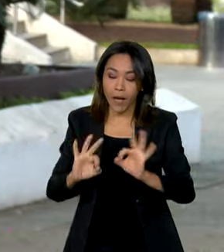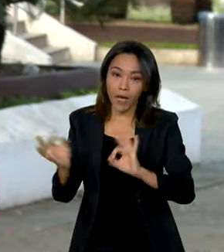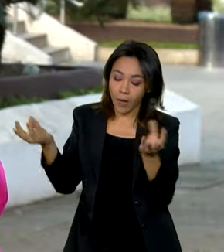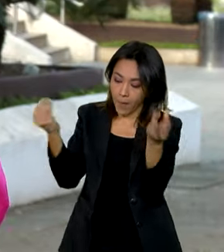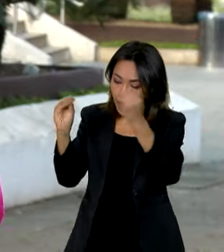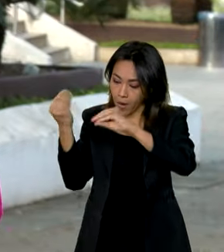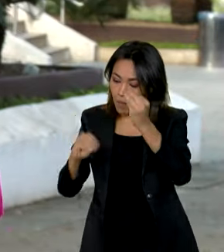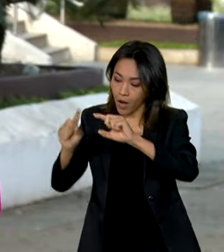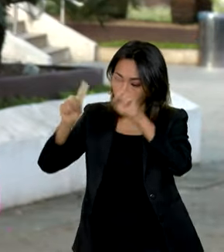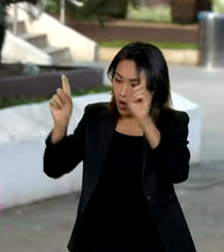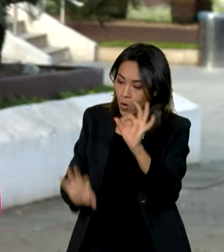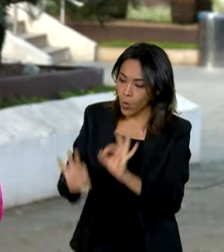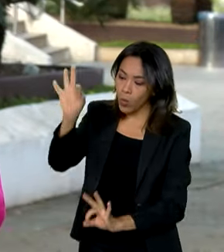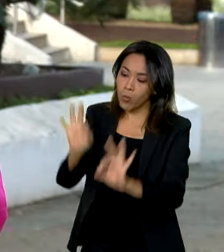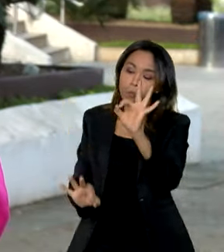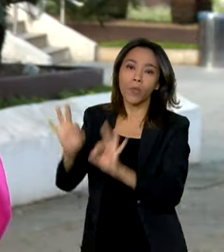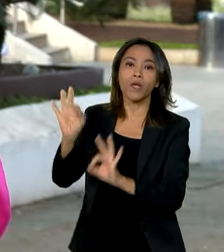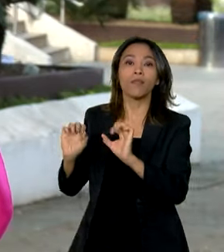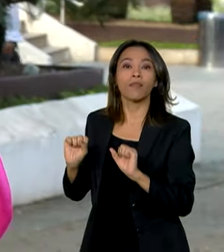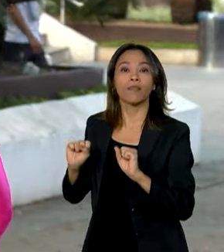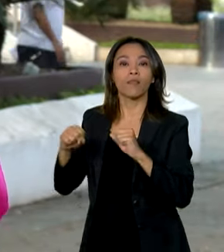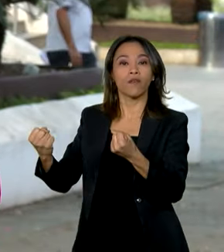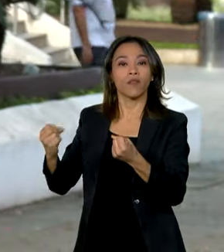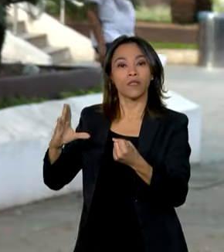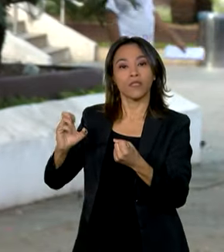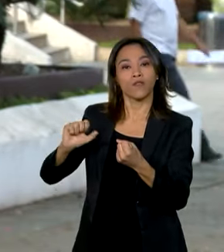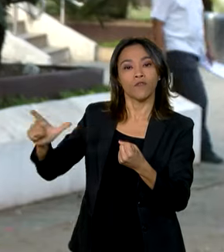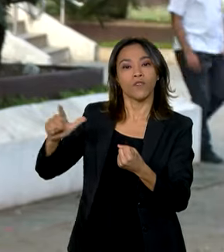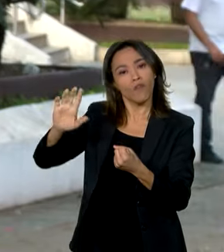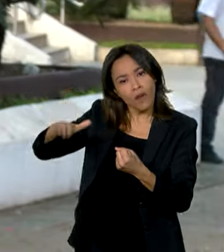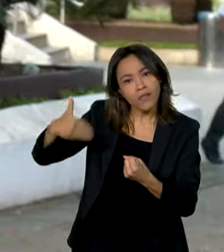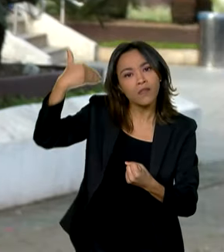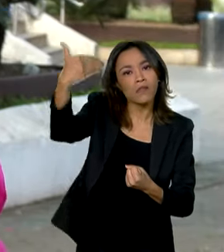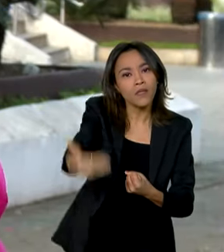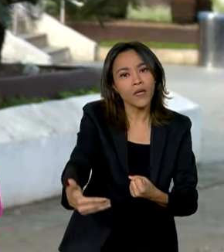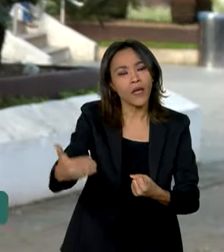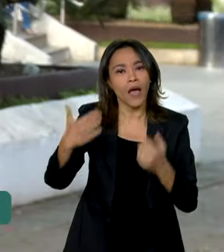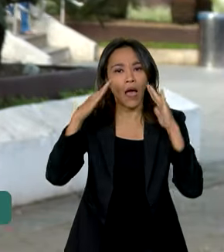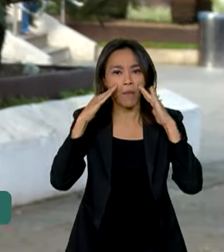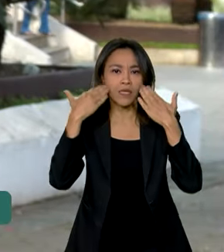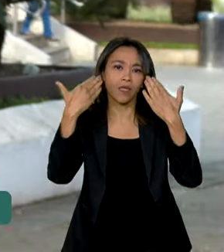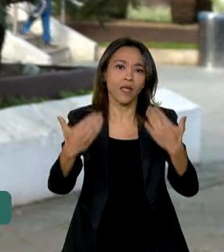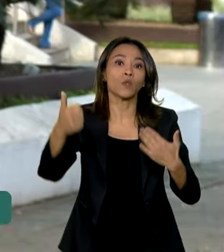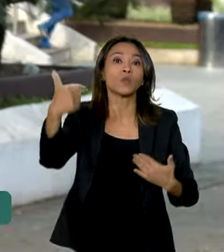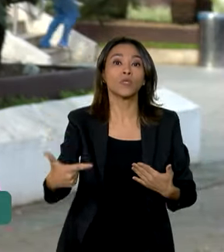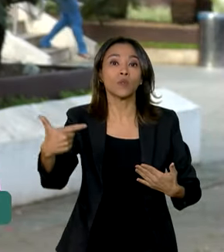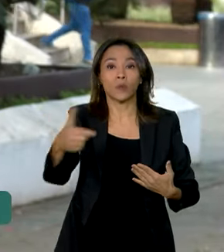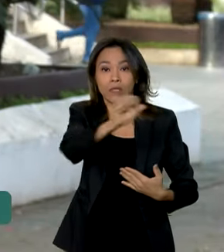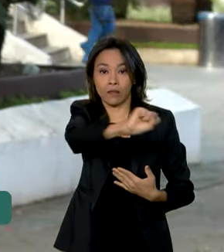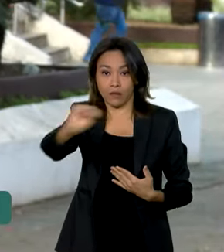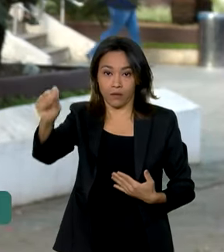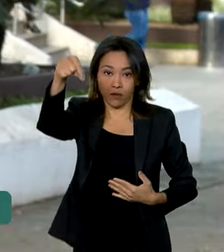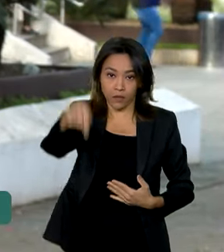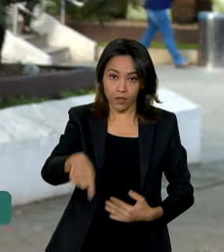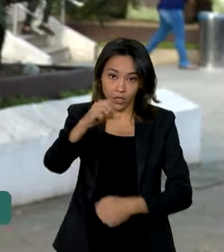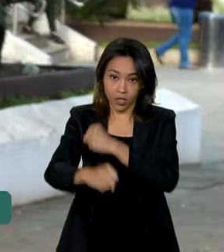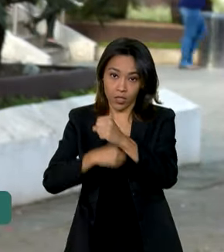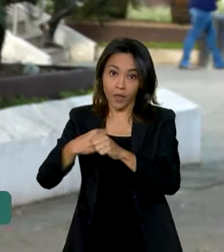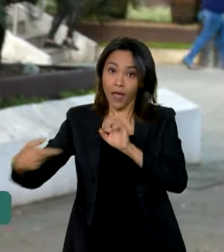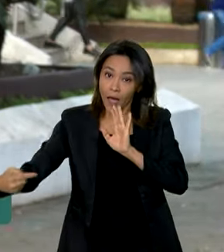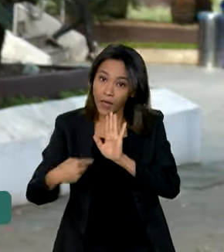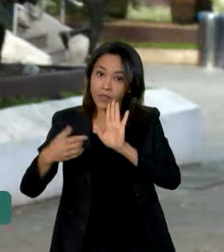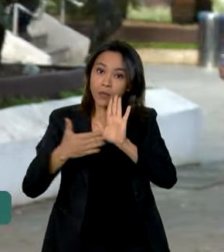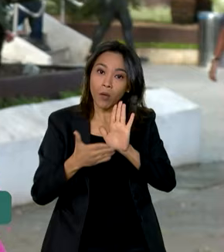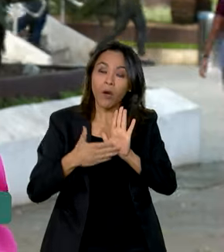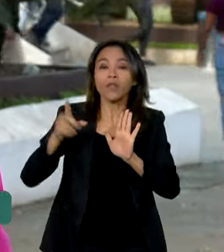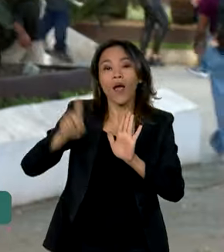Civil, que deve ser apresentado no segundo semestre deste ano. Ele vai trazer alternativas e soluções para